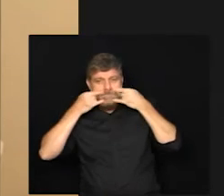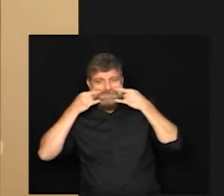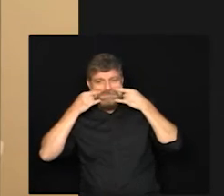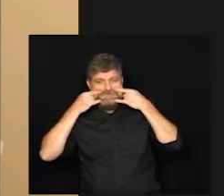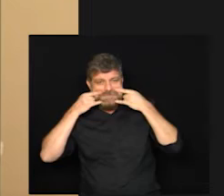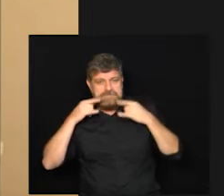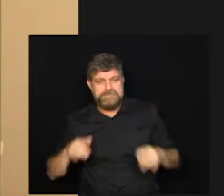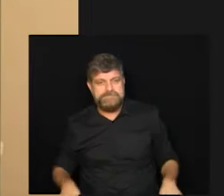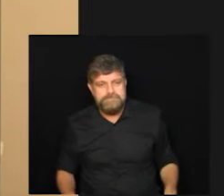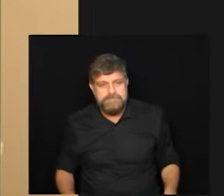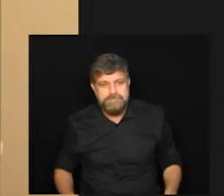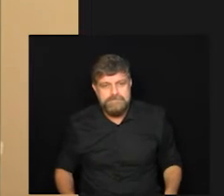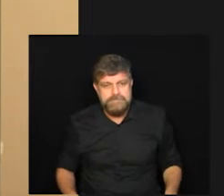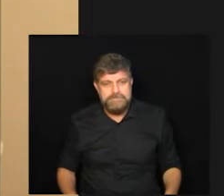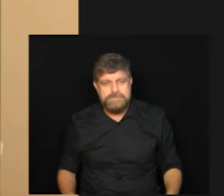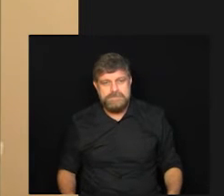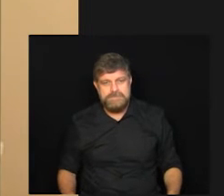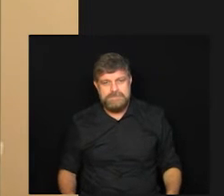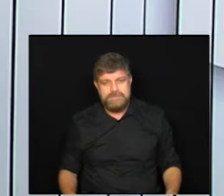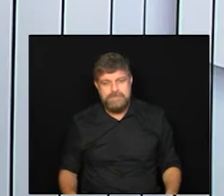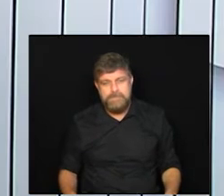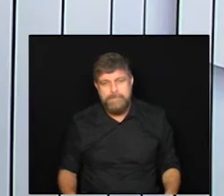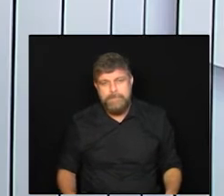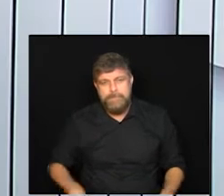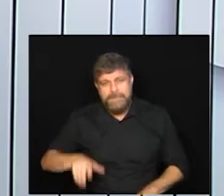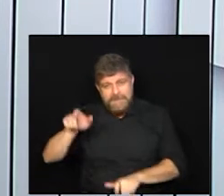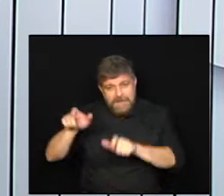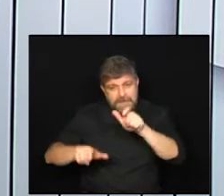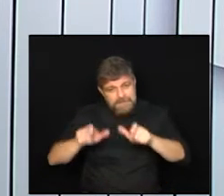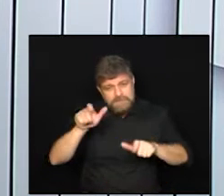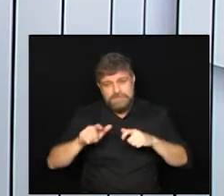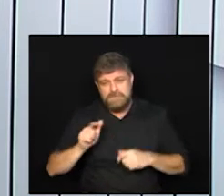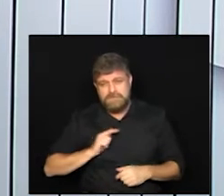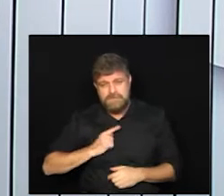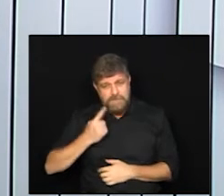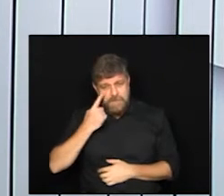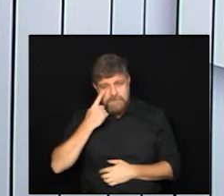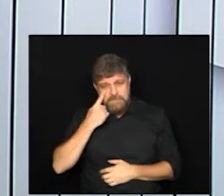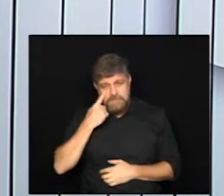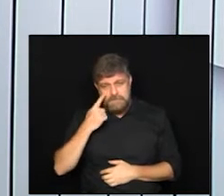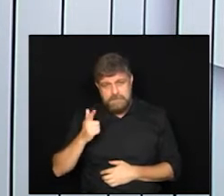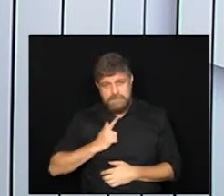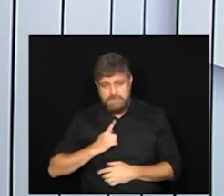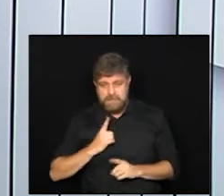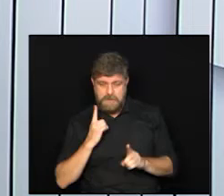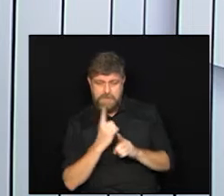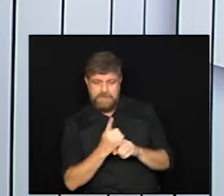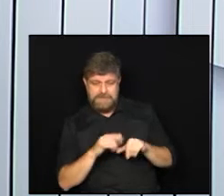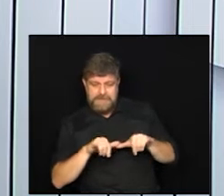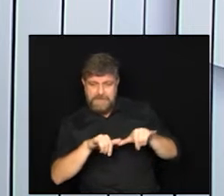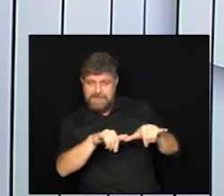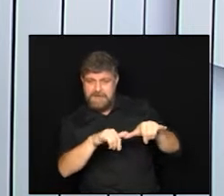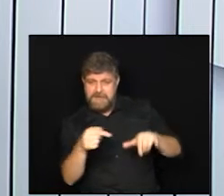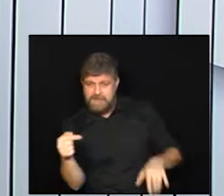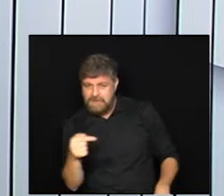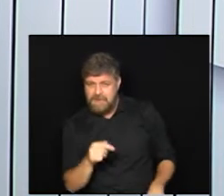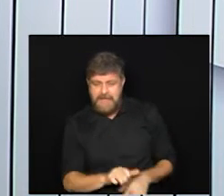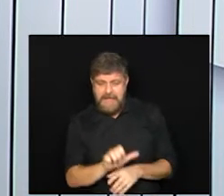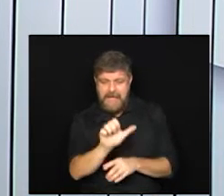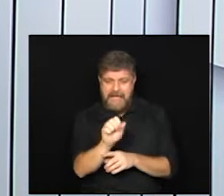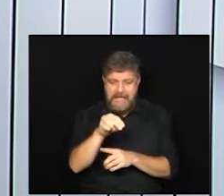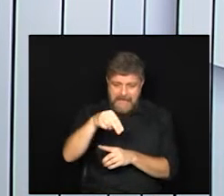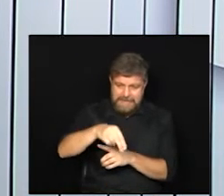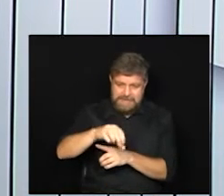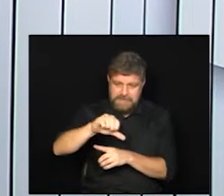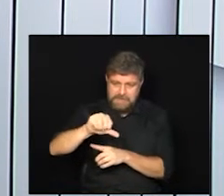da máscara de tecido caso as pessoas que estejam nos acompanhando encontrar no mercado então essa N95